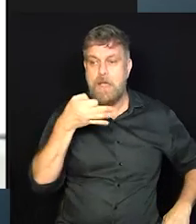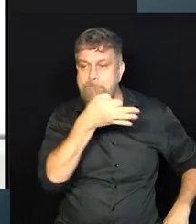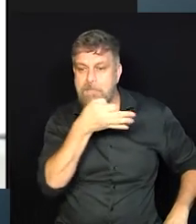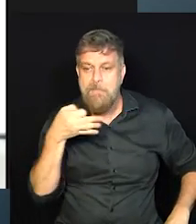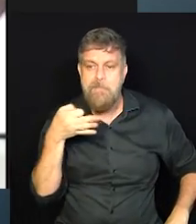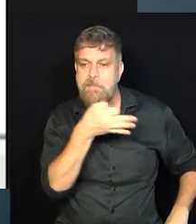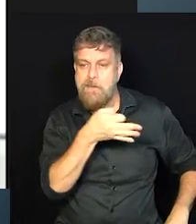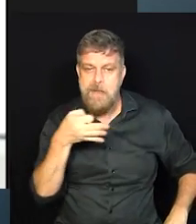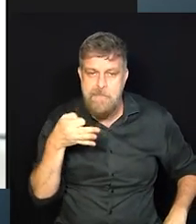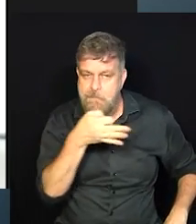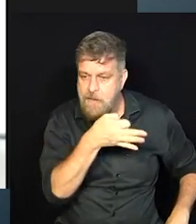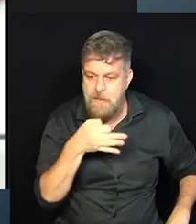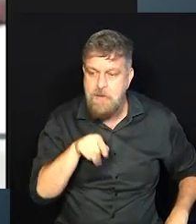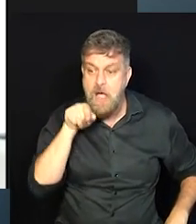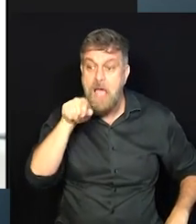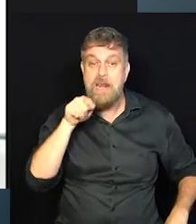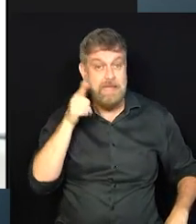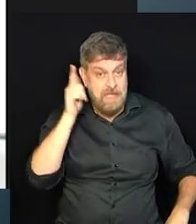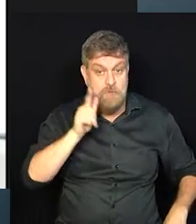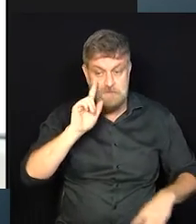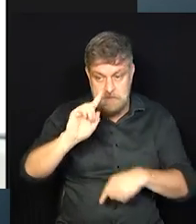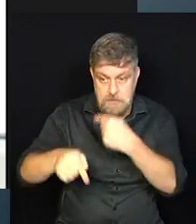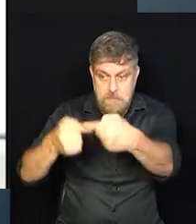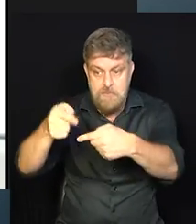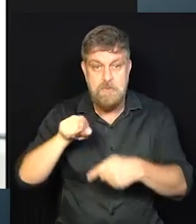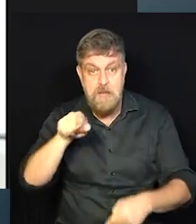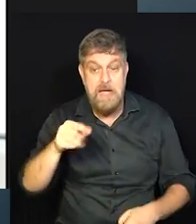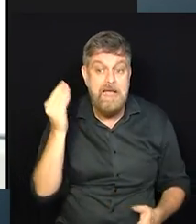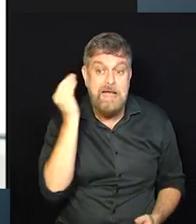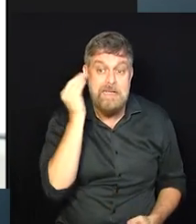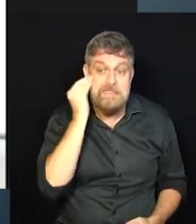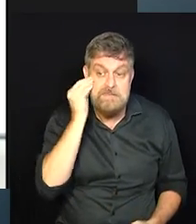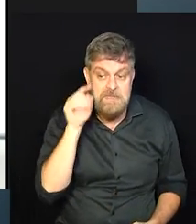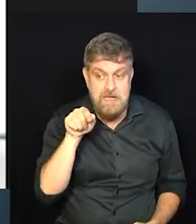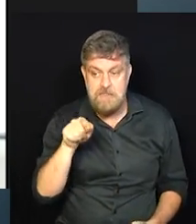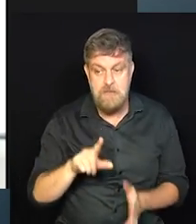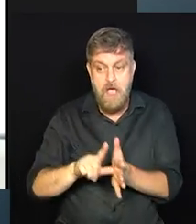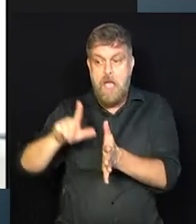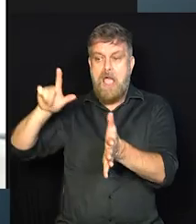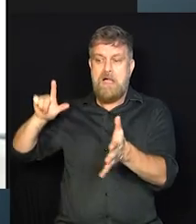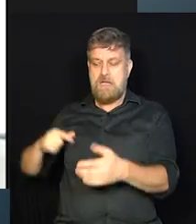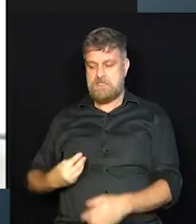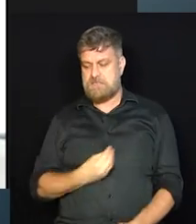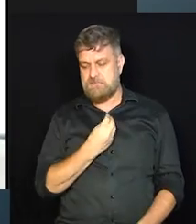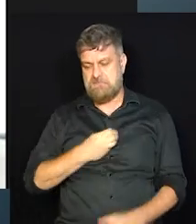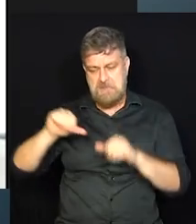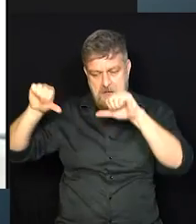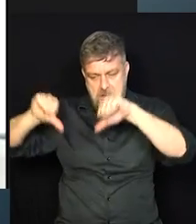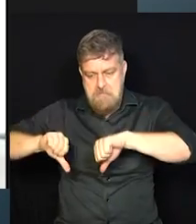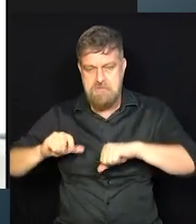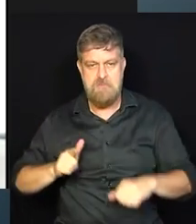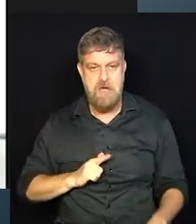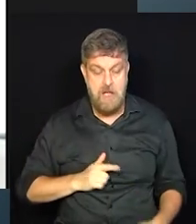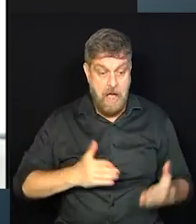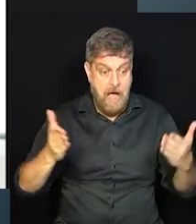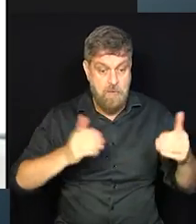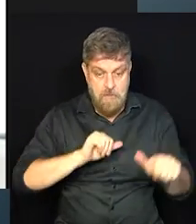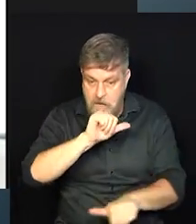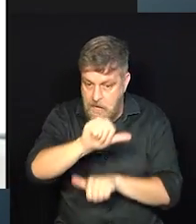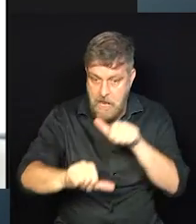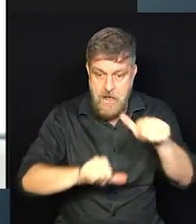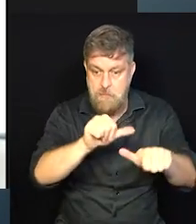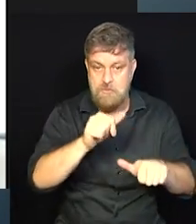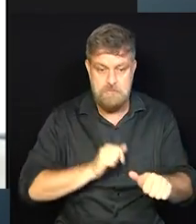das nossas alunas, mentoradas, falando, olha, eu estava assim, eu era assim, eu fazia gestão do meu negócio